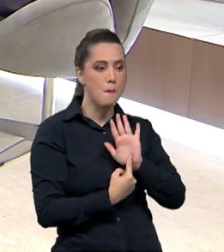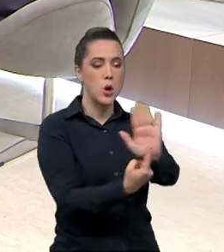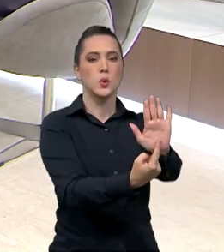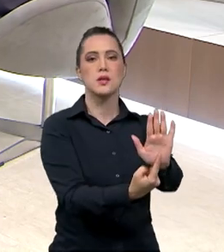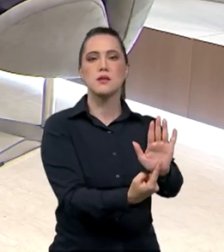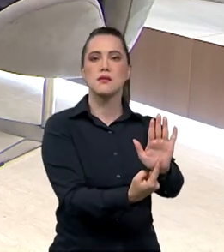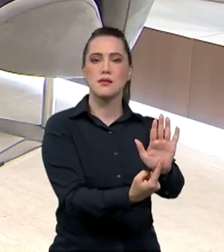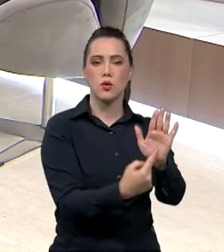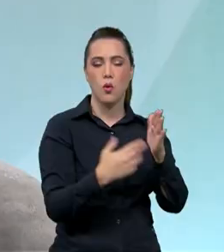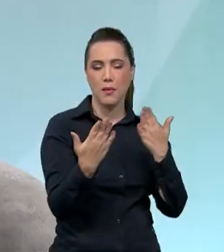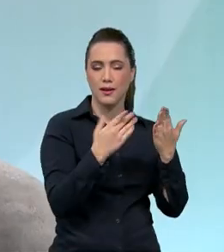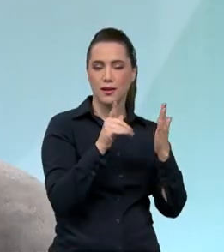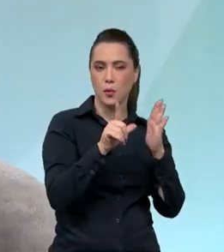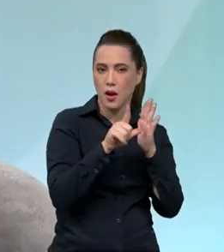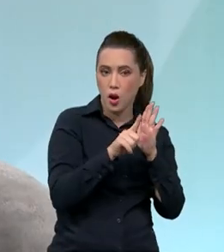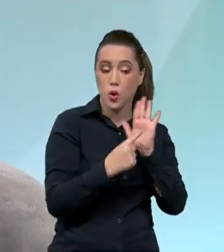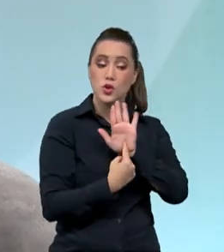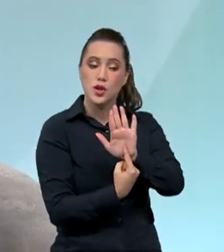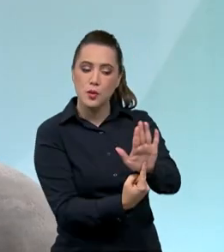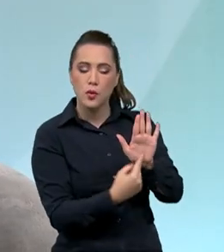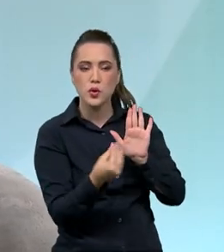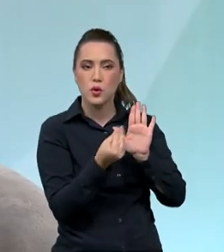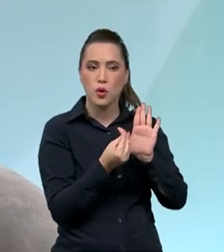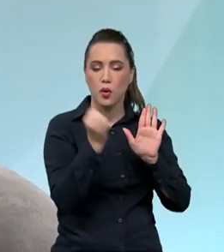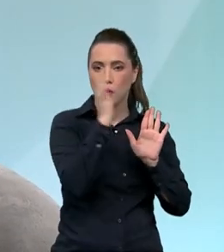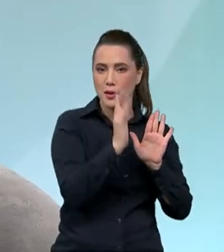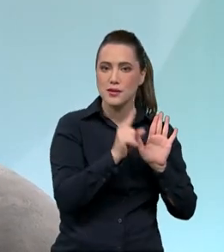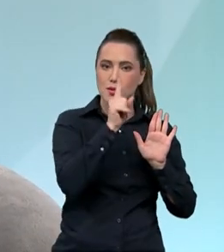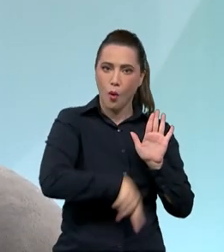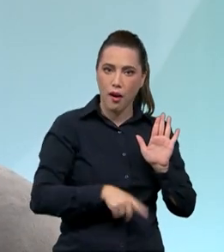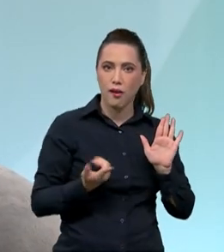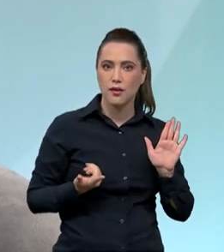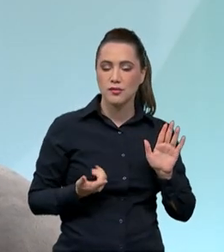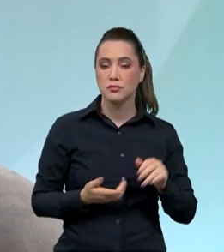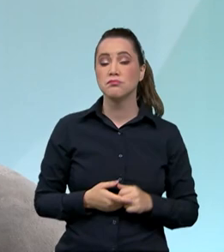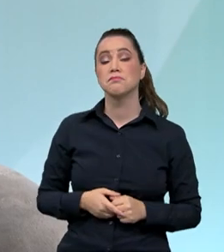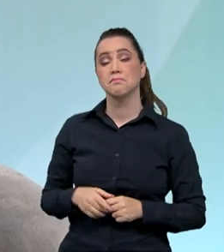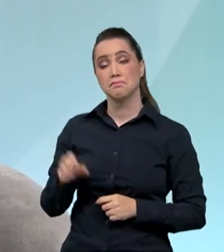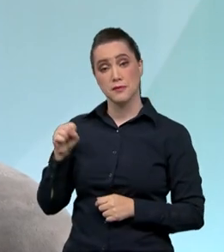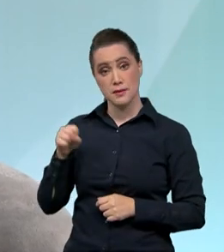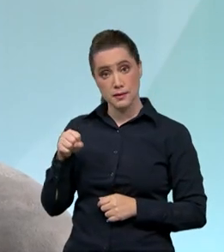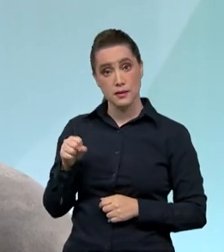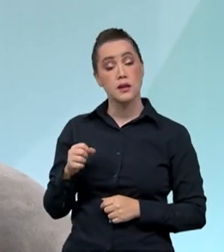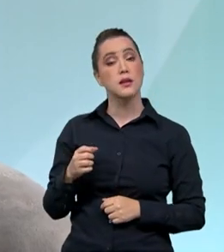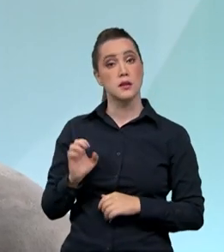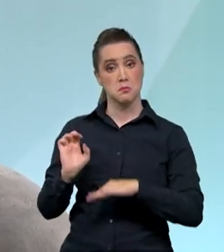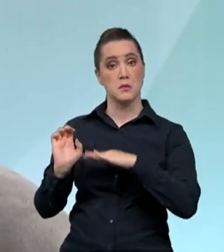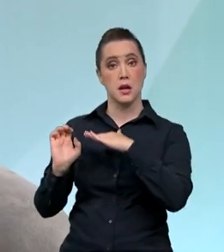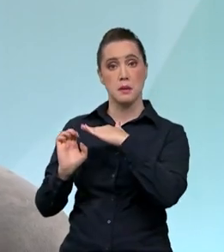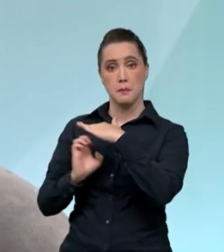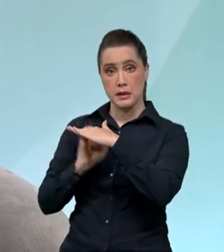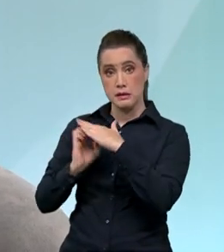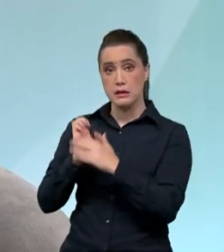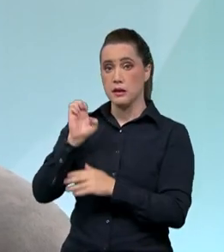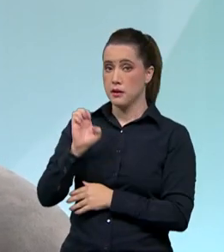brasileiro? Sim, sim. A Embratur é uma agência, essencialmente, uma agência de promoção. Então,